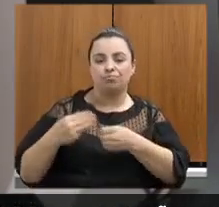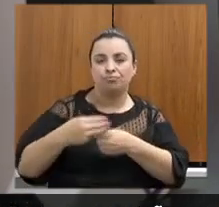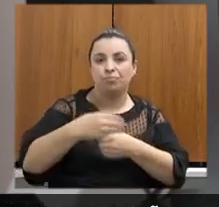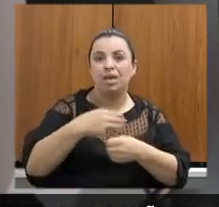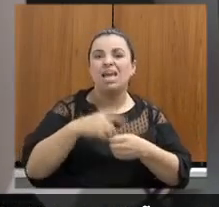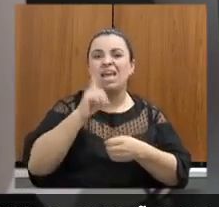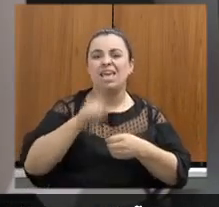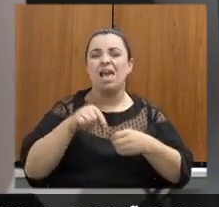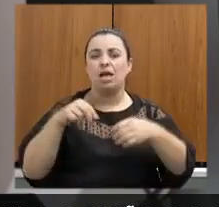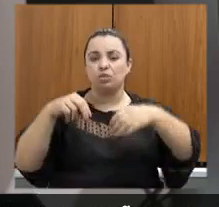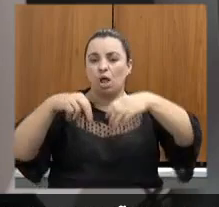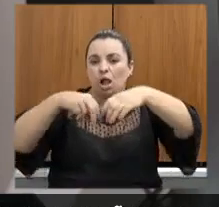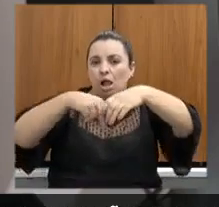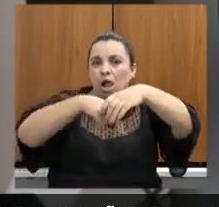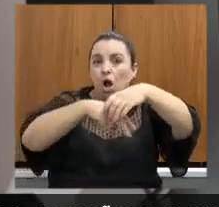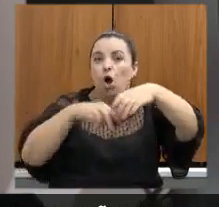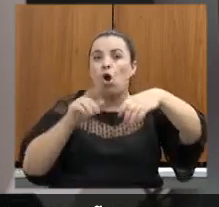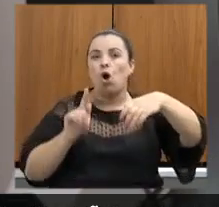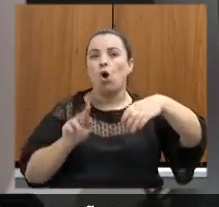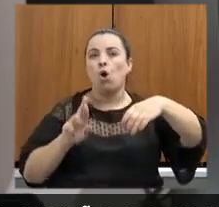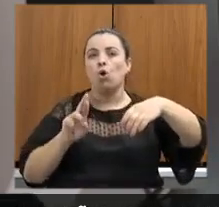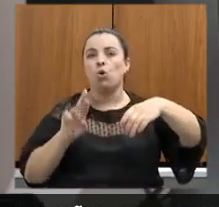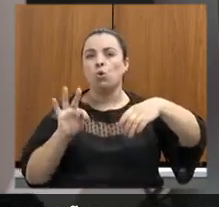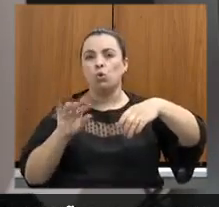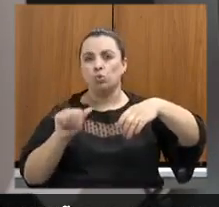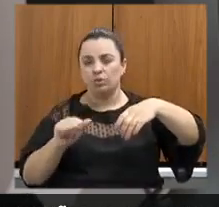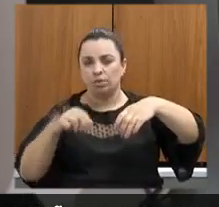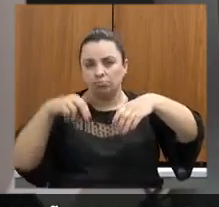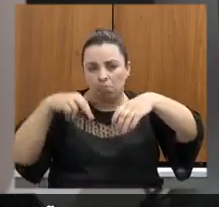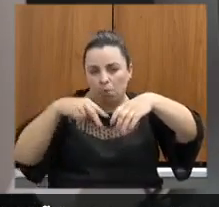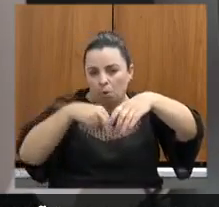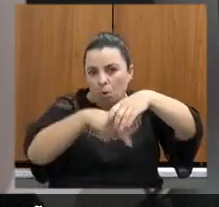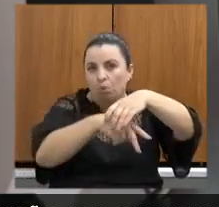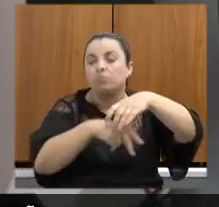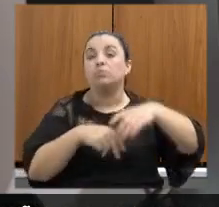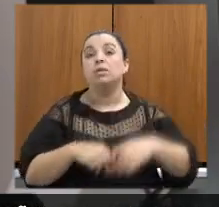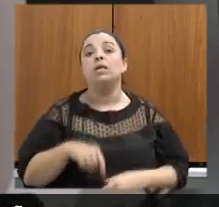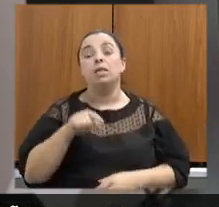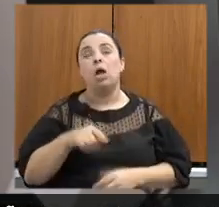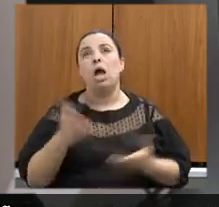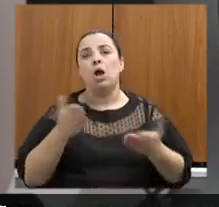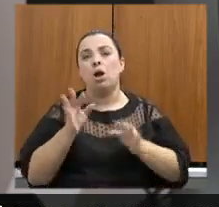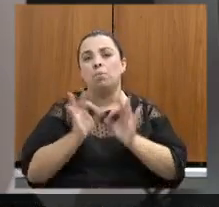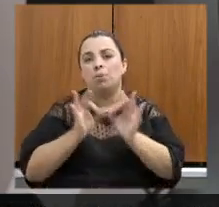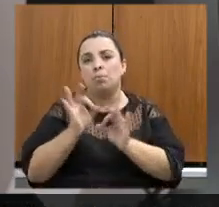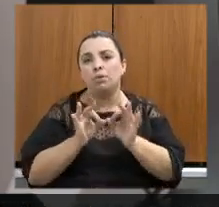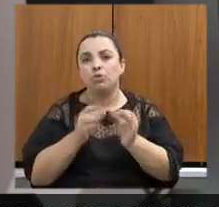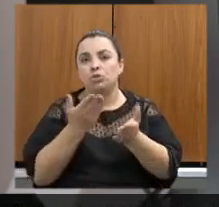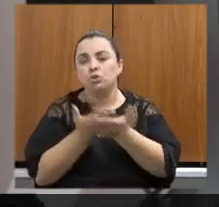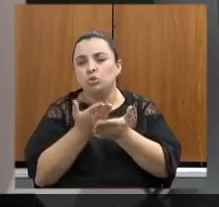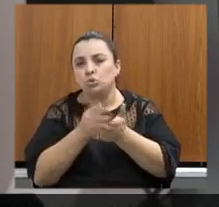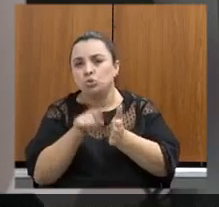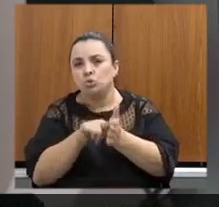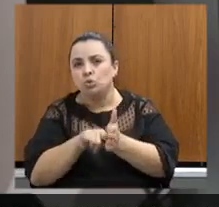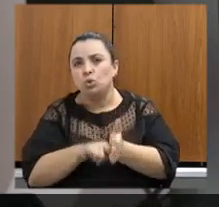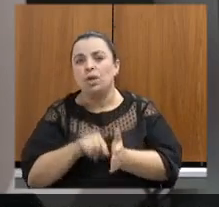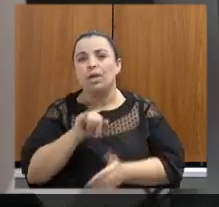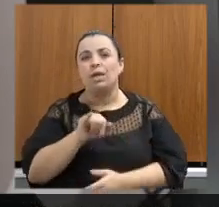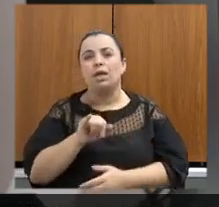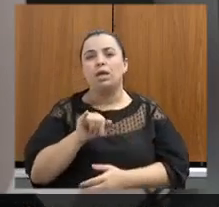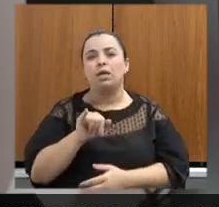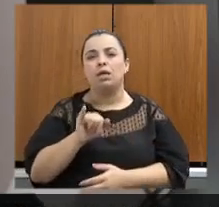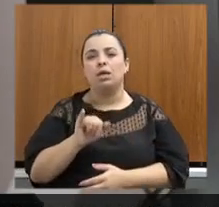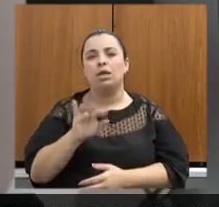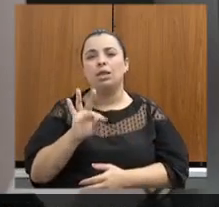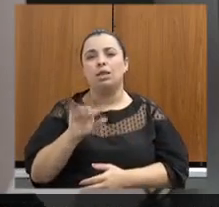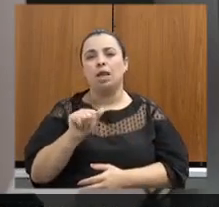metropolitana. Estamos agora em processo, elaboração de estudos e bitpoc da Colomia, com a previsão de publicação